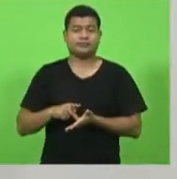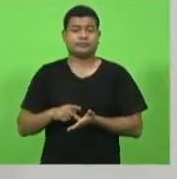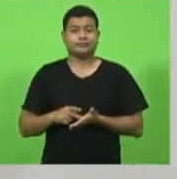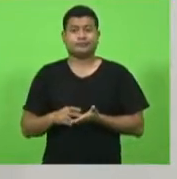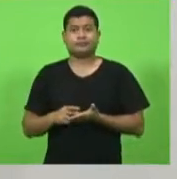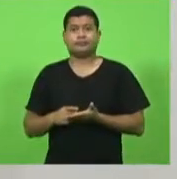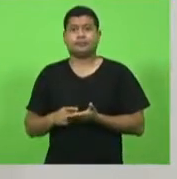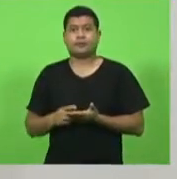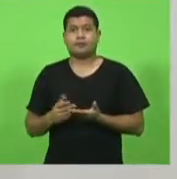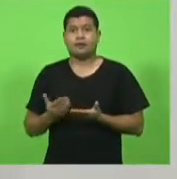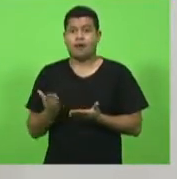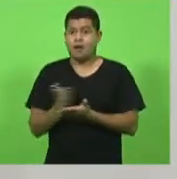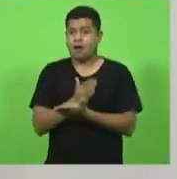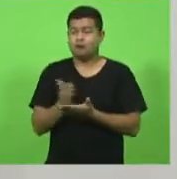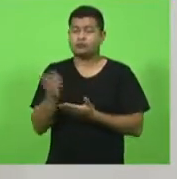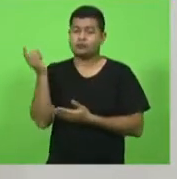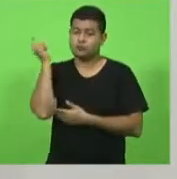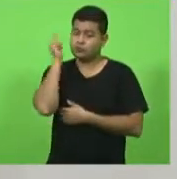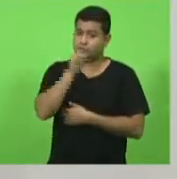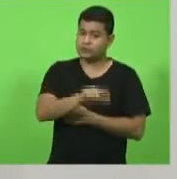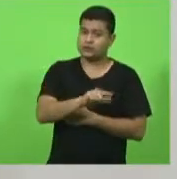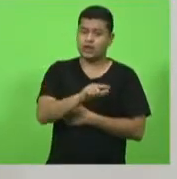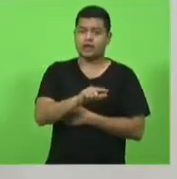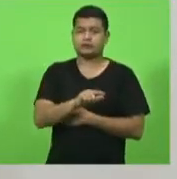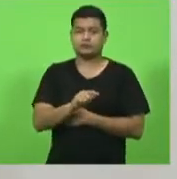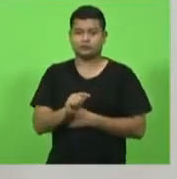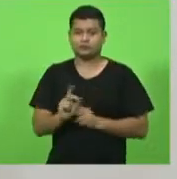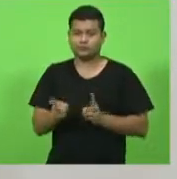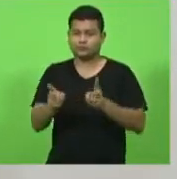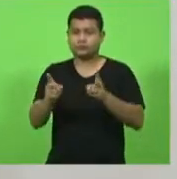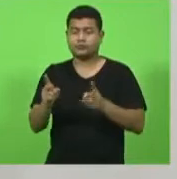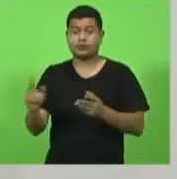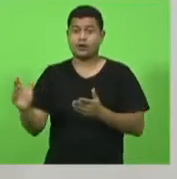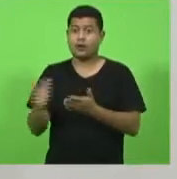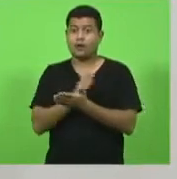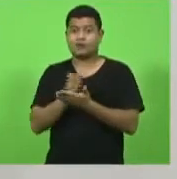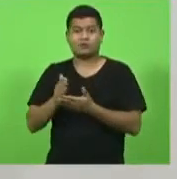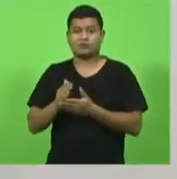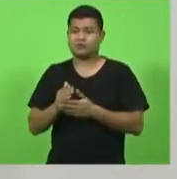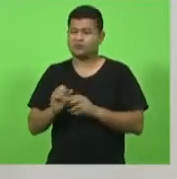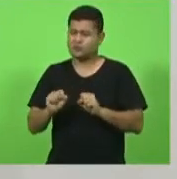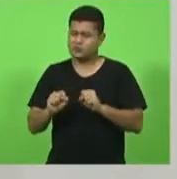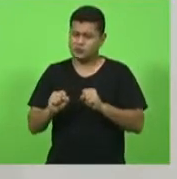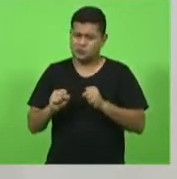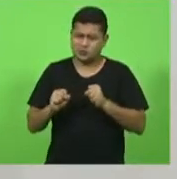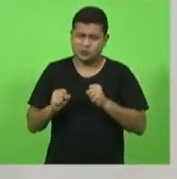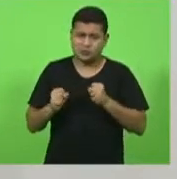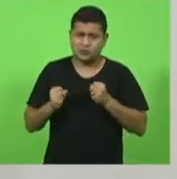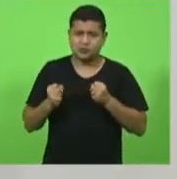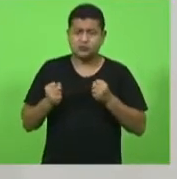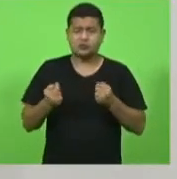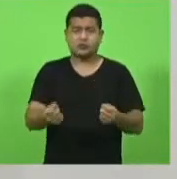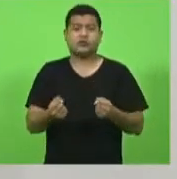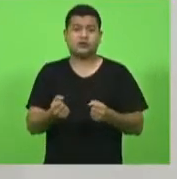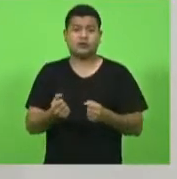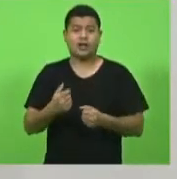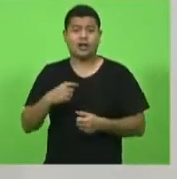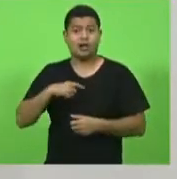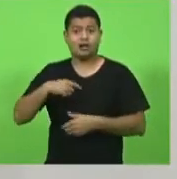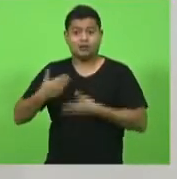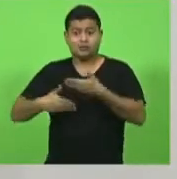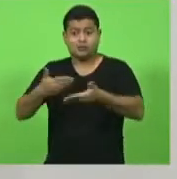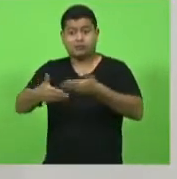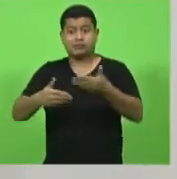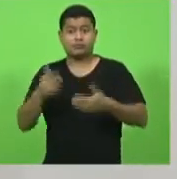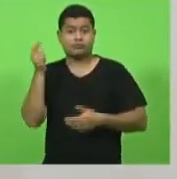conseguem sobreviver outros eles vão empurrando para poder ter alguma coisa que sustente a sua